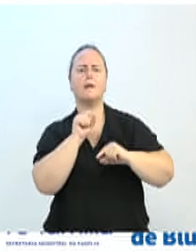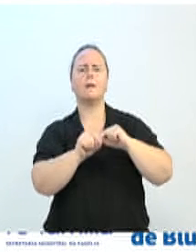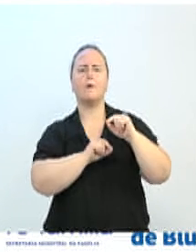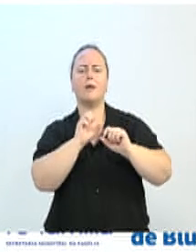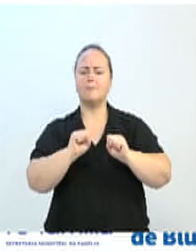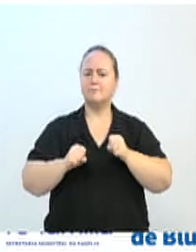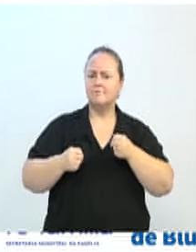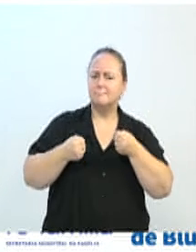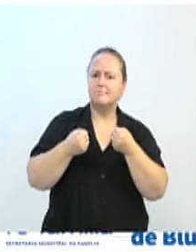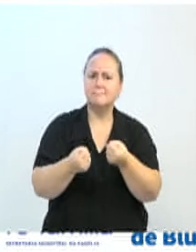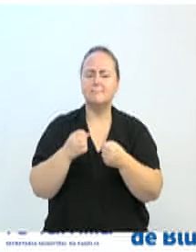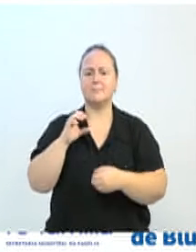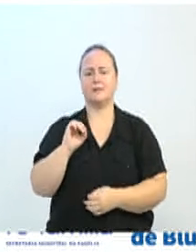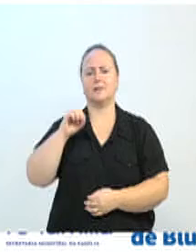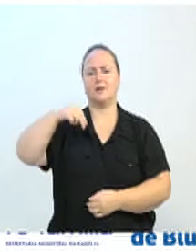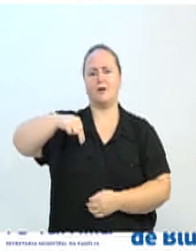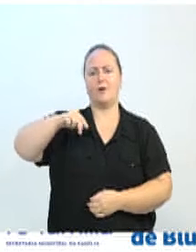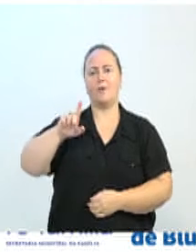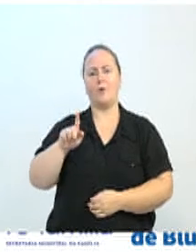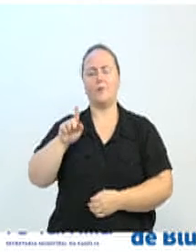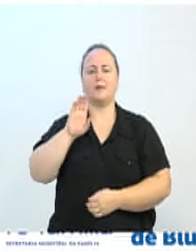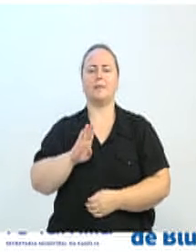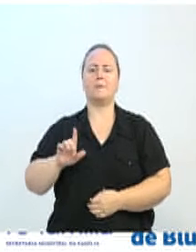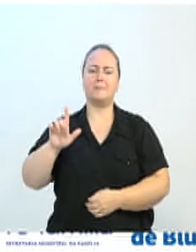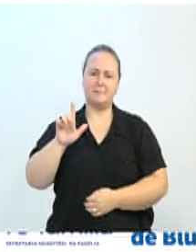das ONGs, as nossas ONGs de Brumenau.